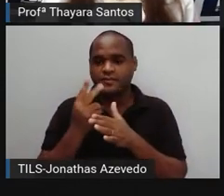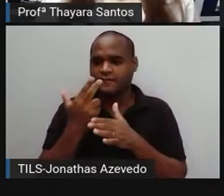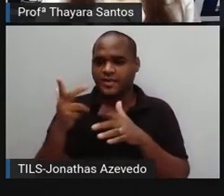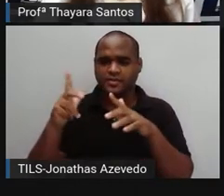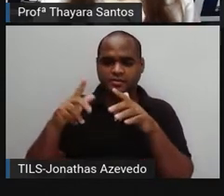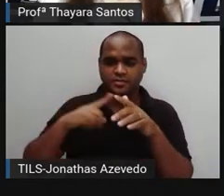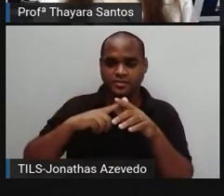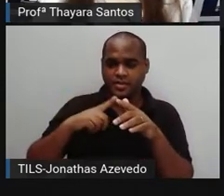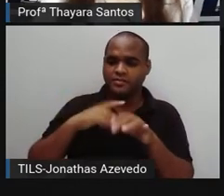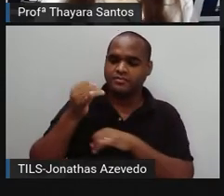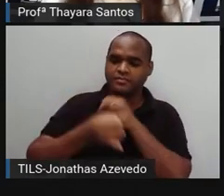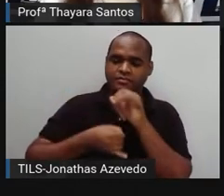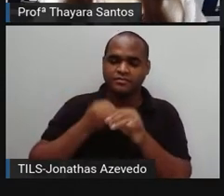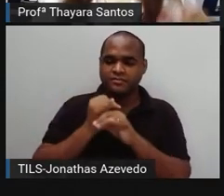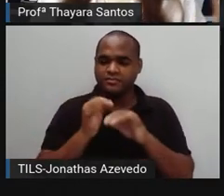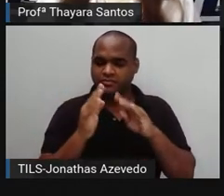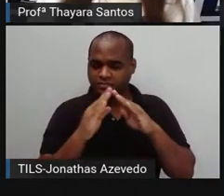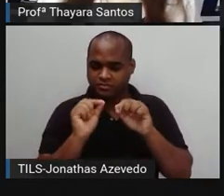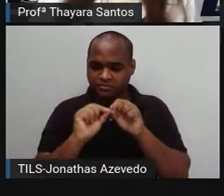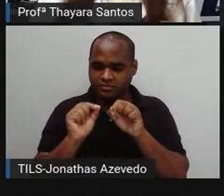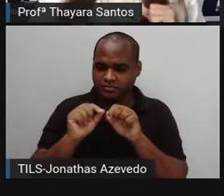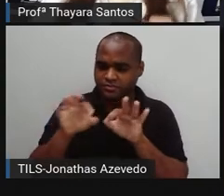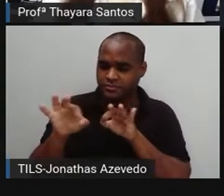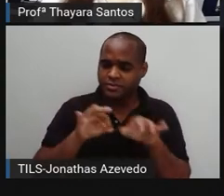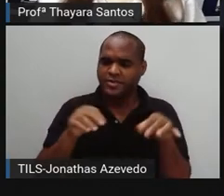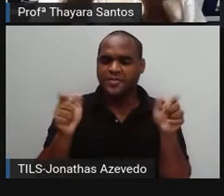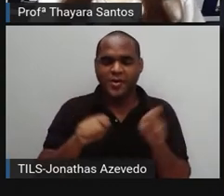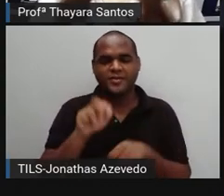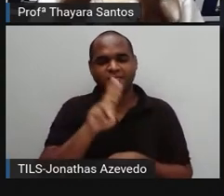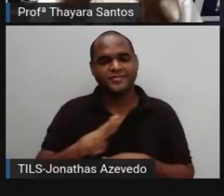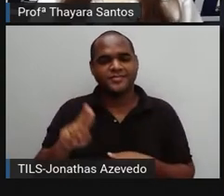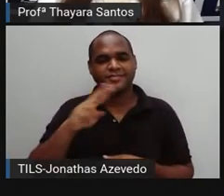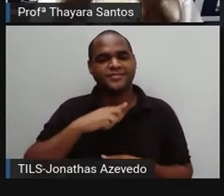internet de esfoliantes caseiros que podem ser utilizados.